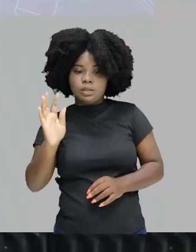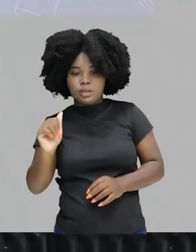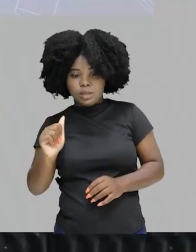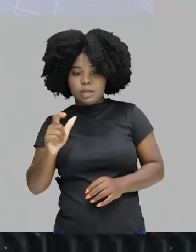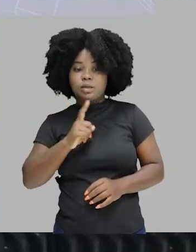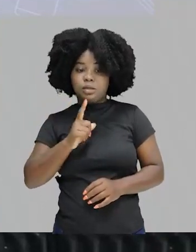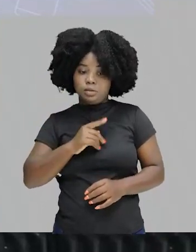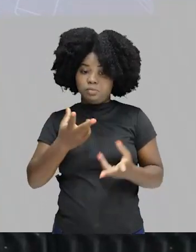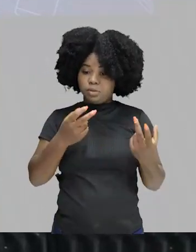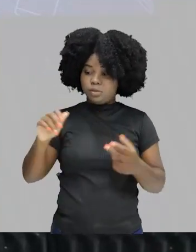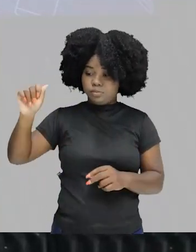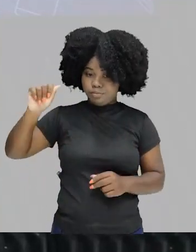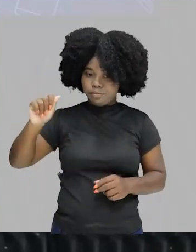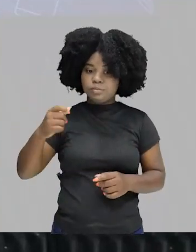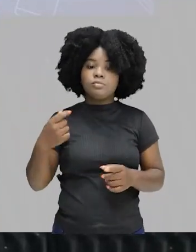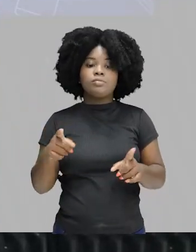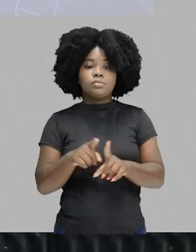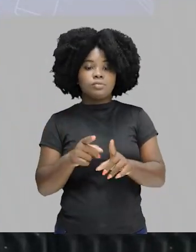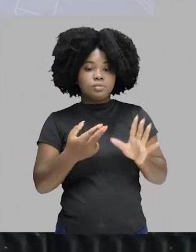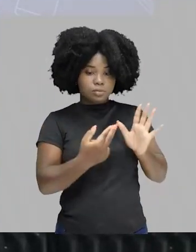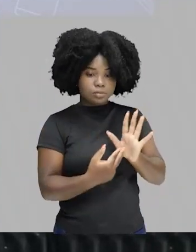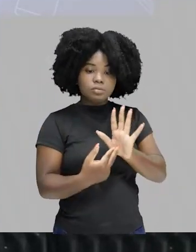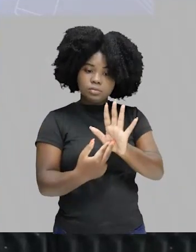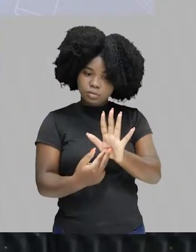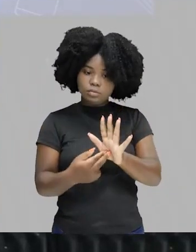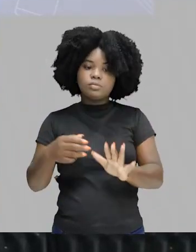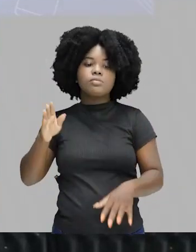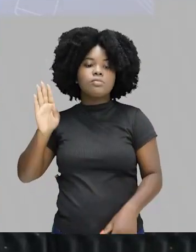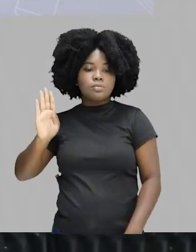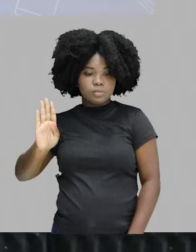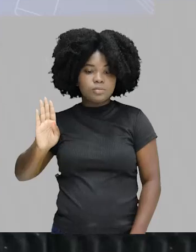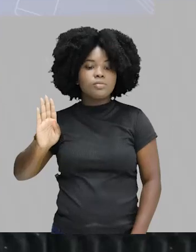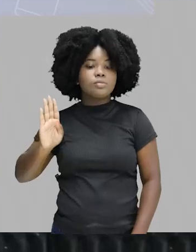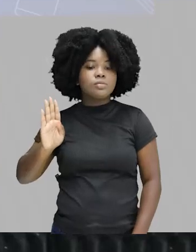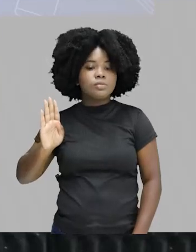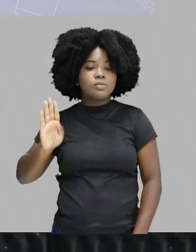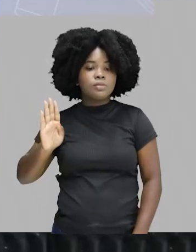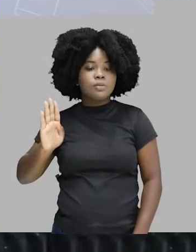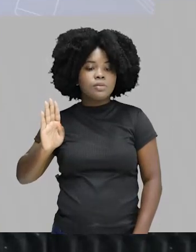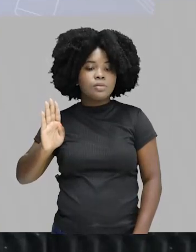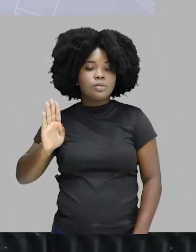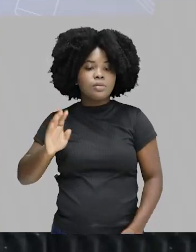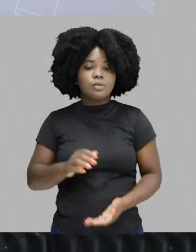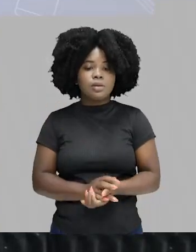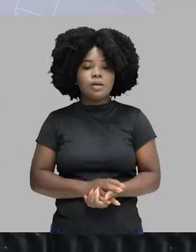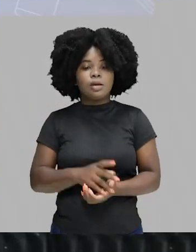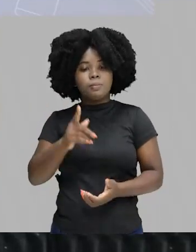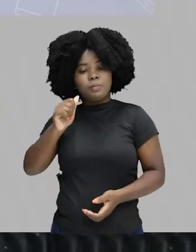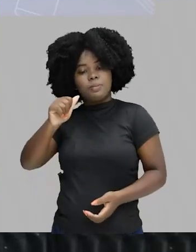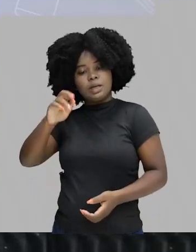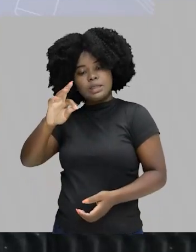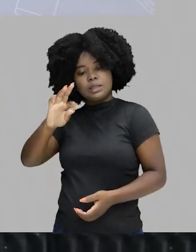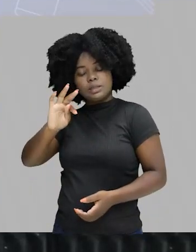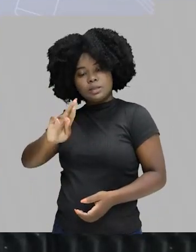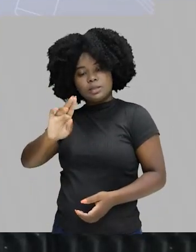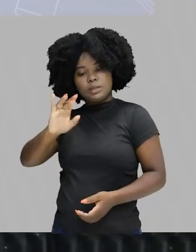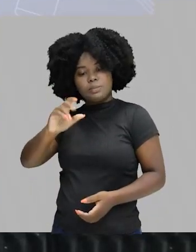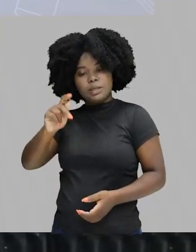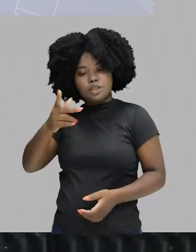A. Mas você tem a representativa, tem na letra B. A participativa não está sendo utilizada aqui.